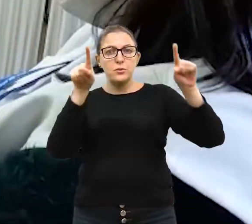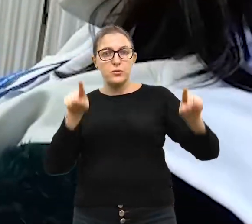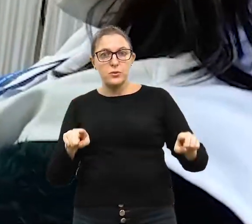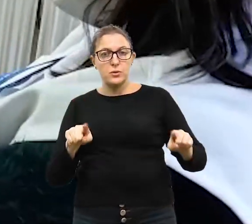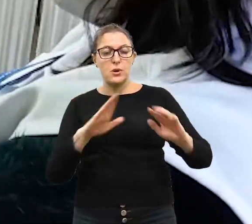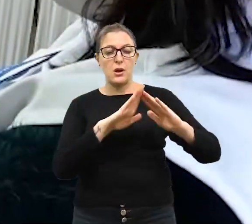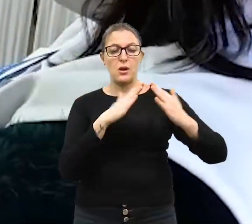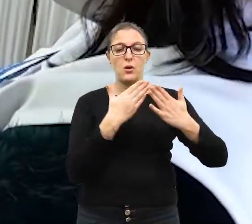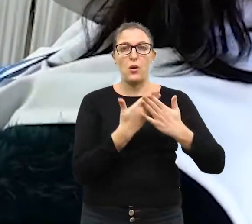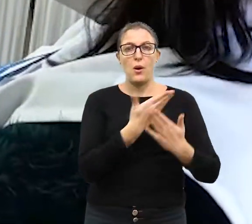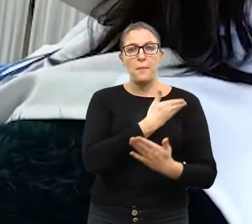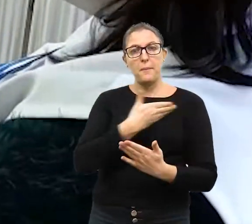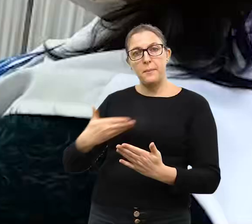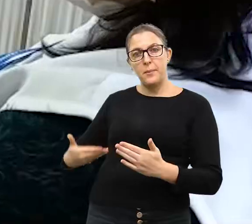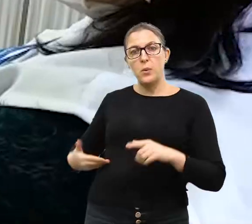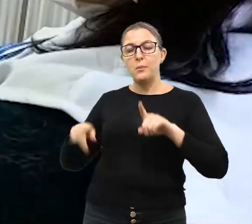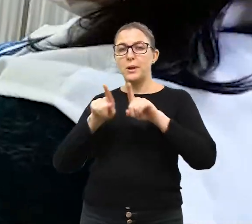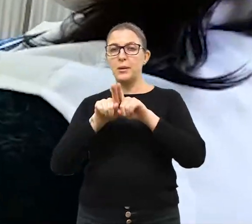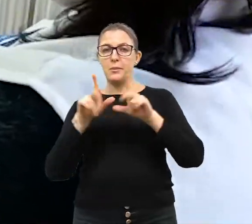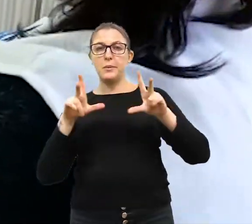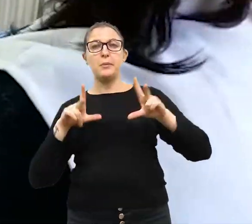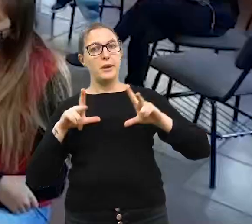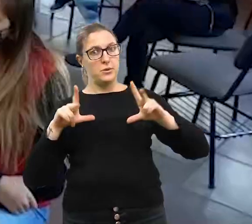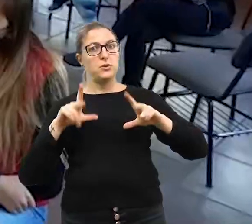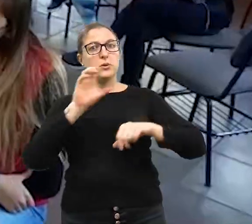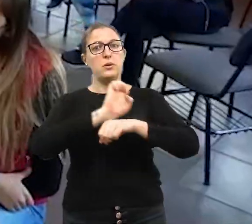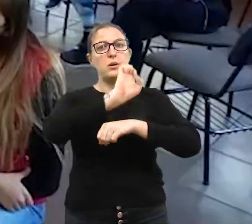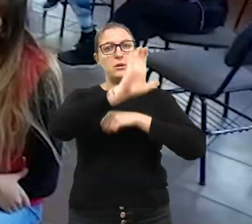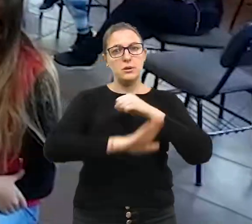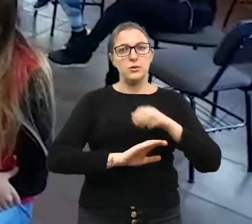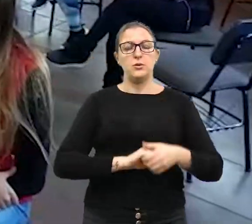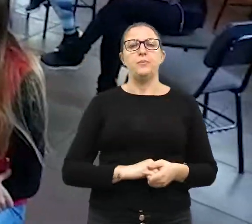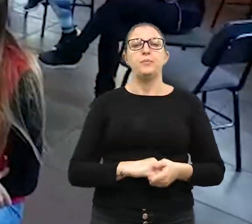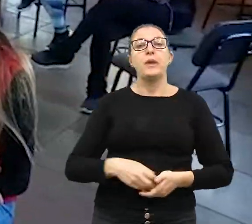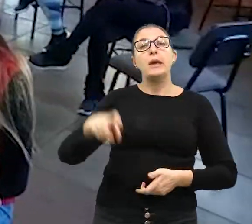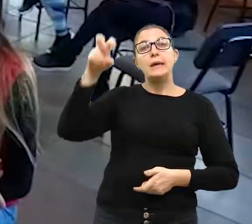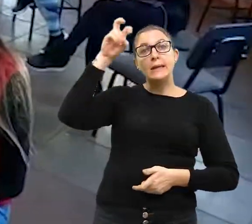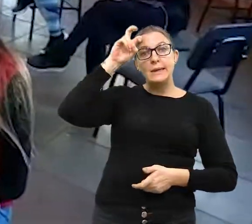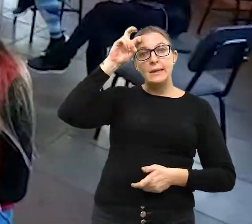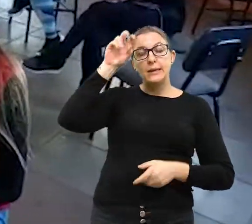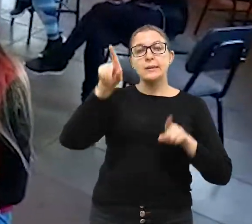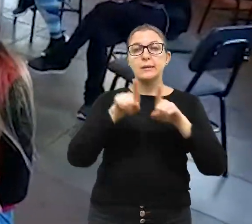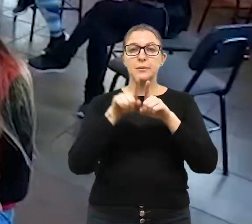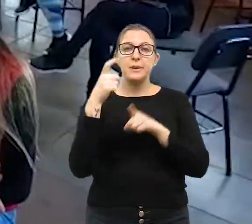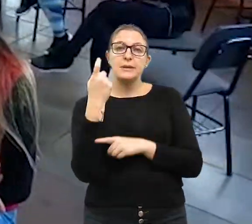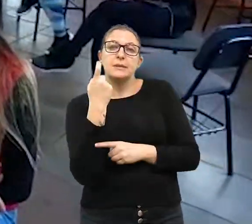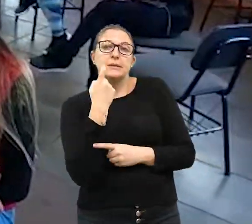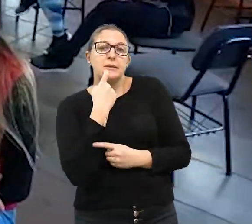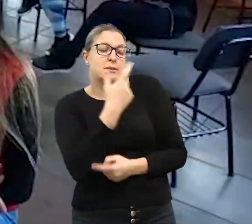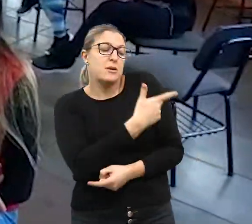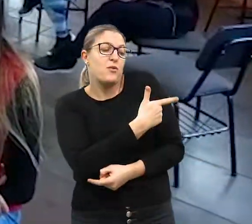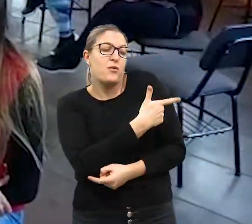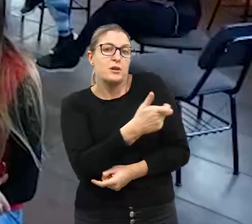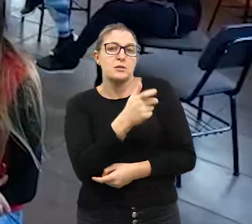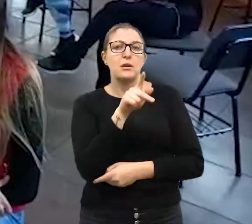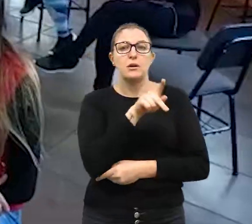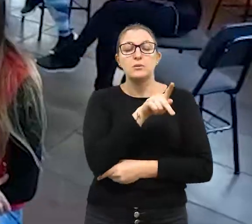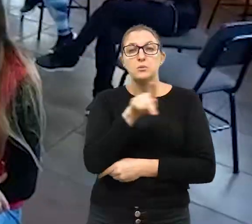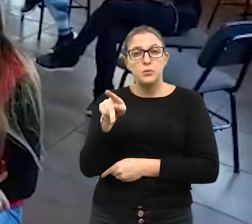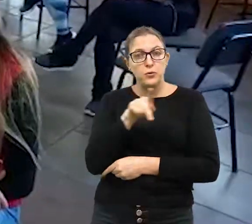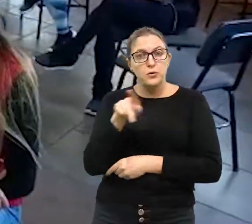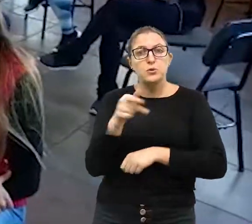de escolas públicas e privadas de Erechim. Nesta quinta e na sexta-feira, foram imunizados os